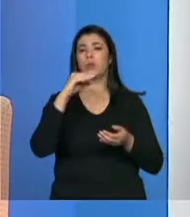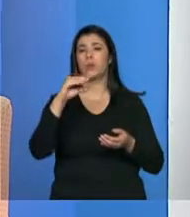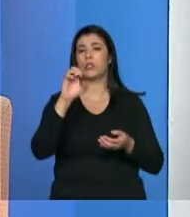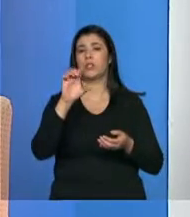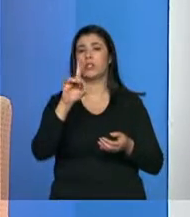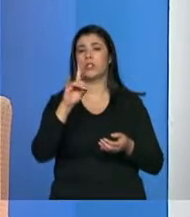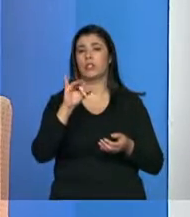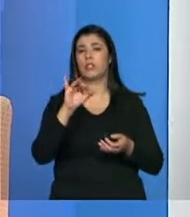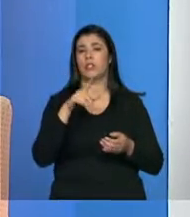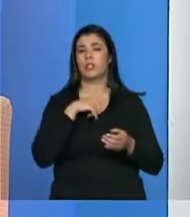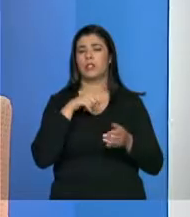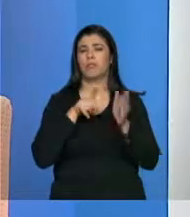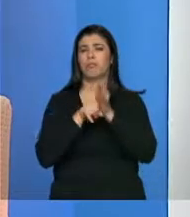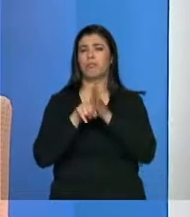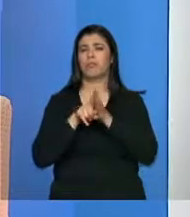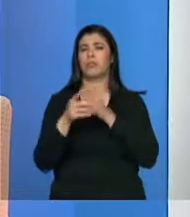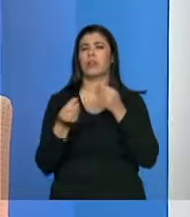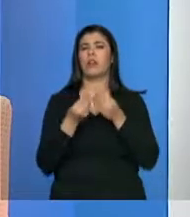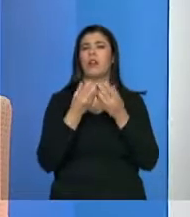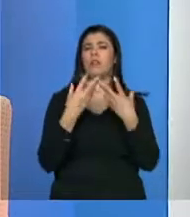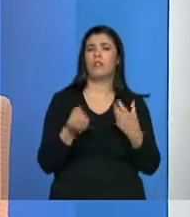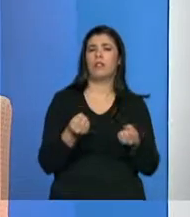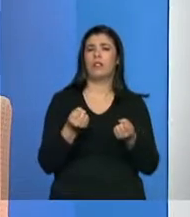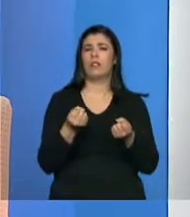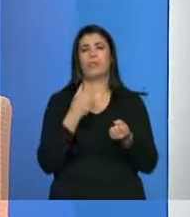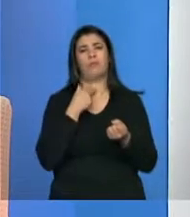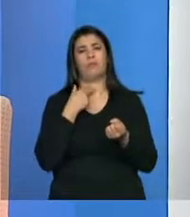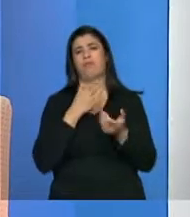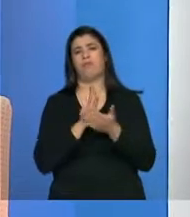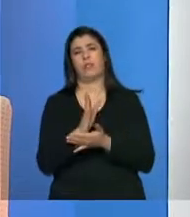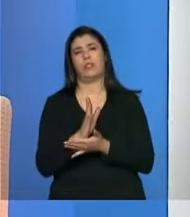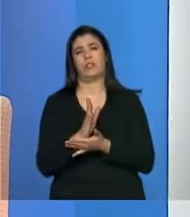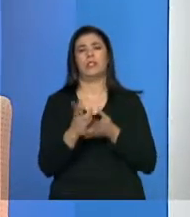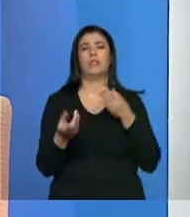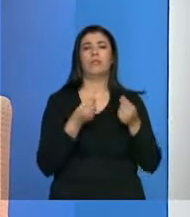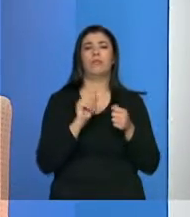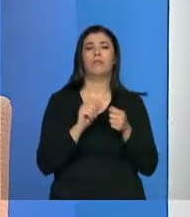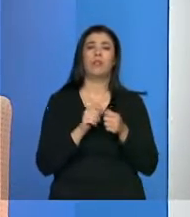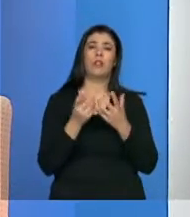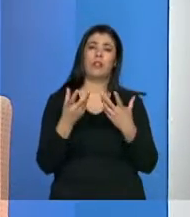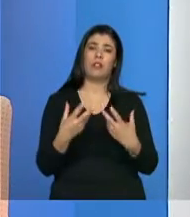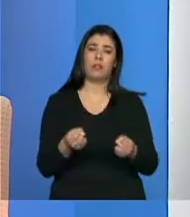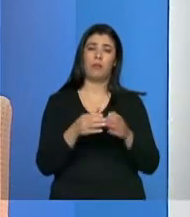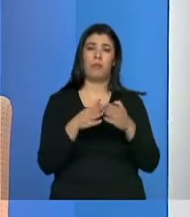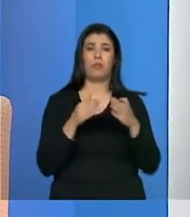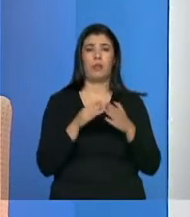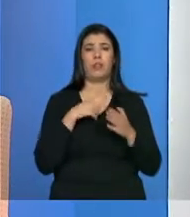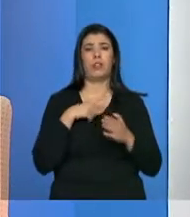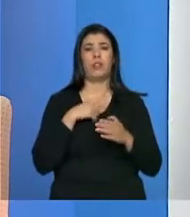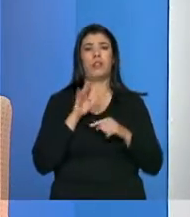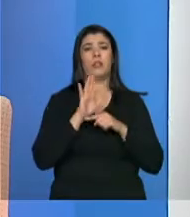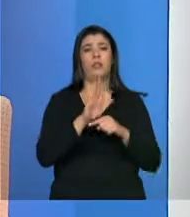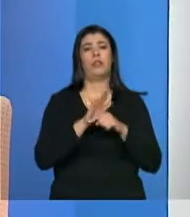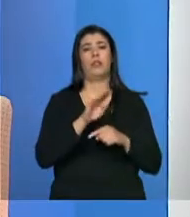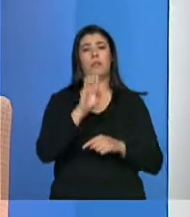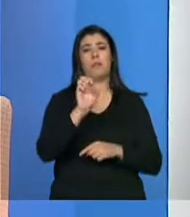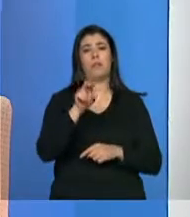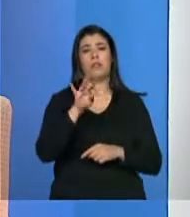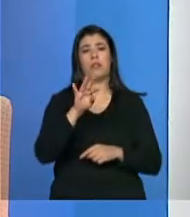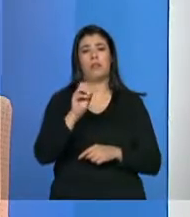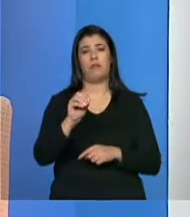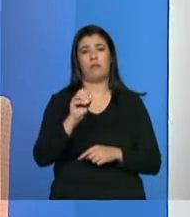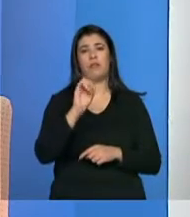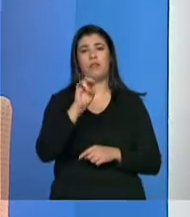análise e defere ou indefere, aceita ou não aceita aquele requerimento de benefício previdenciário, né?